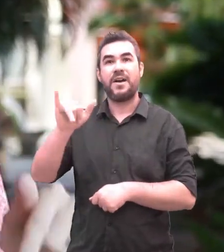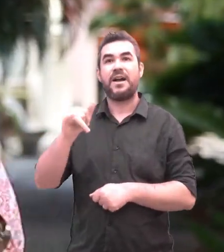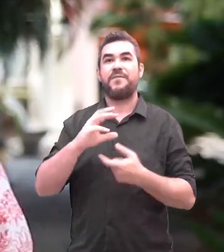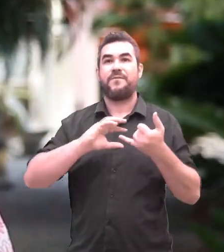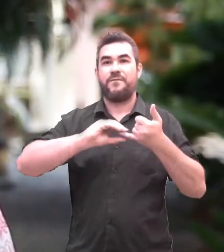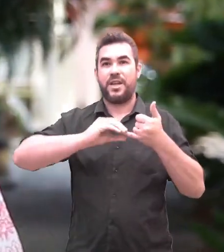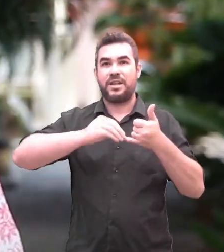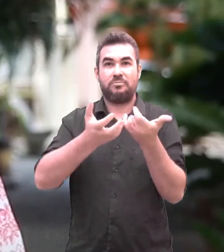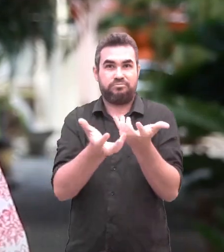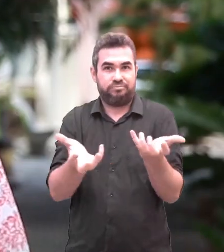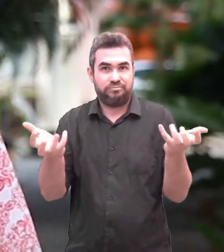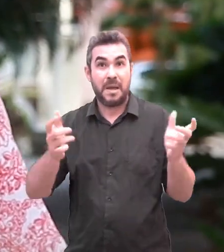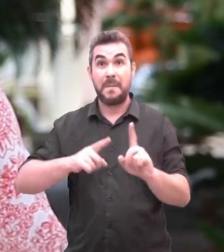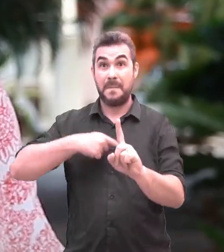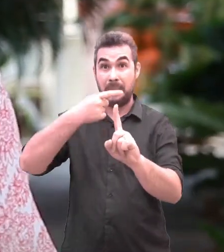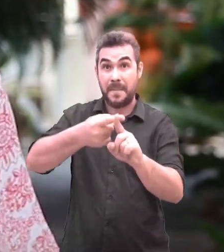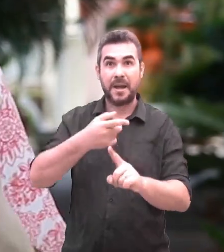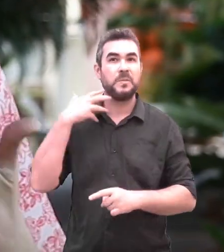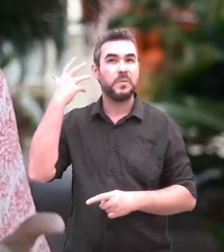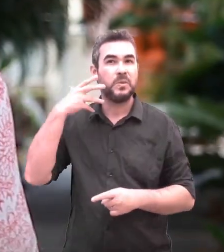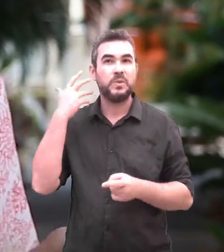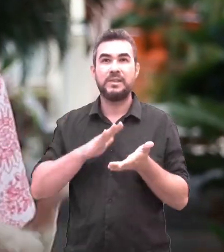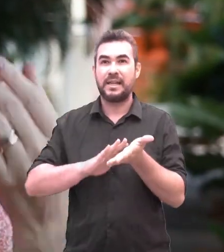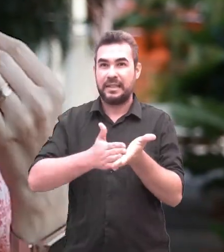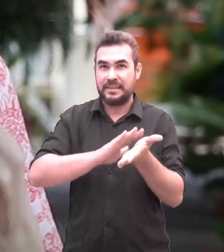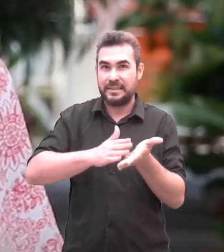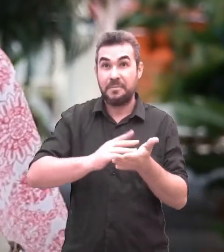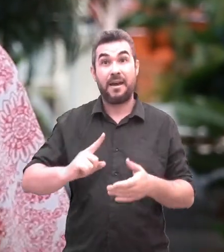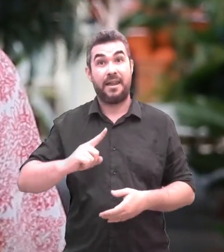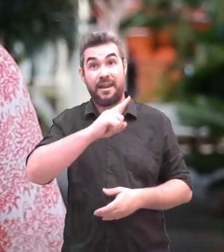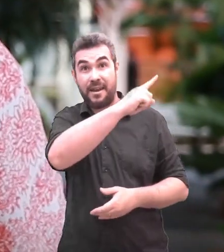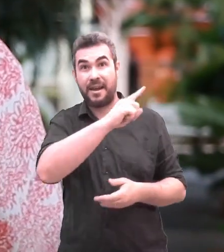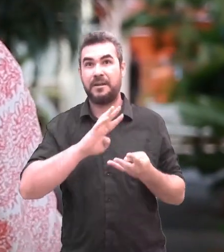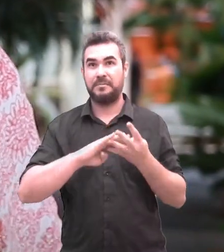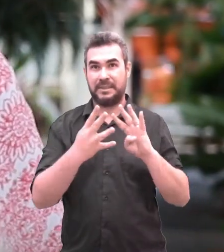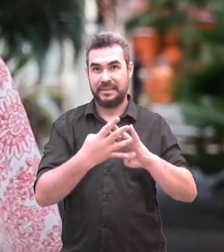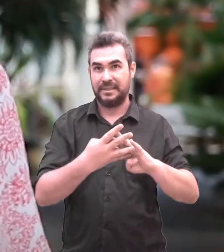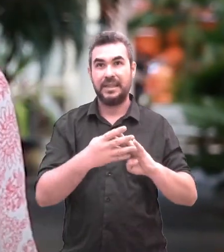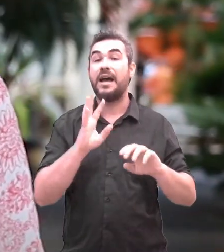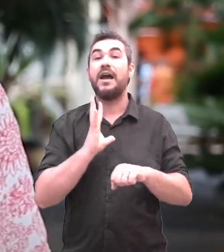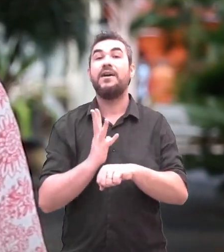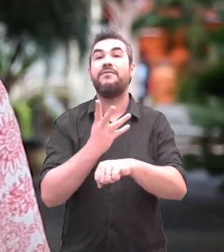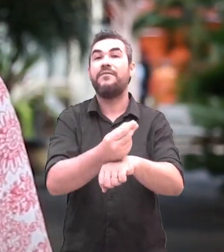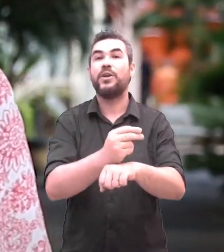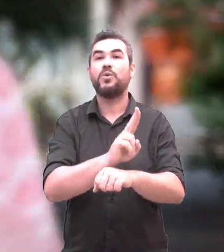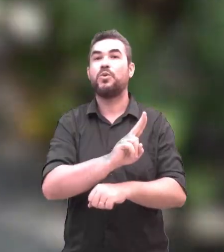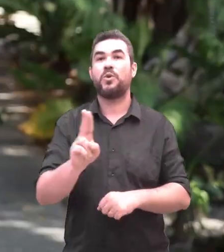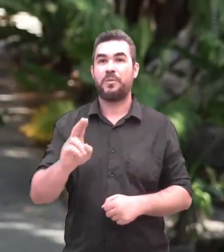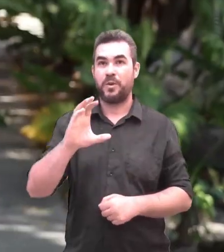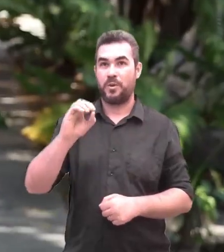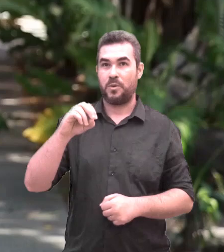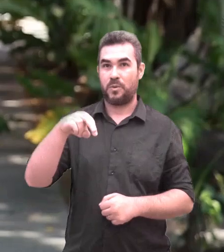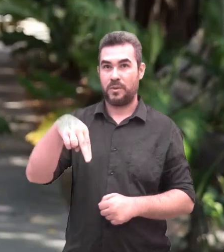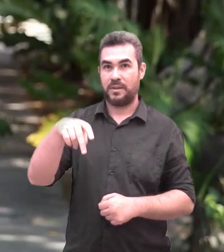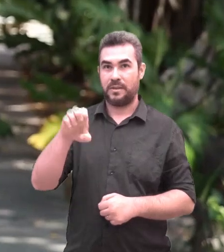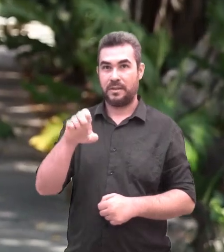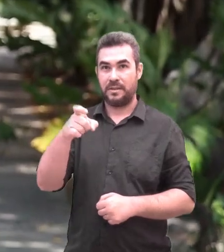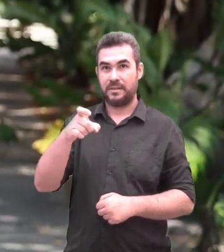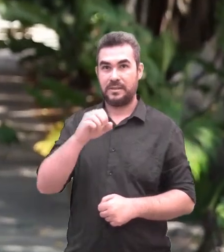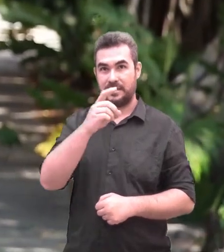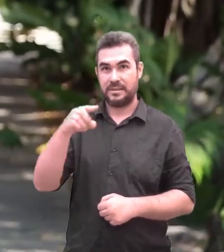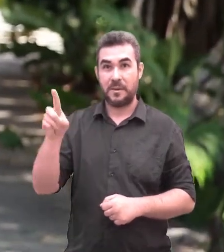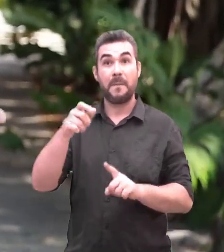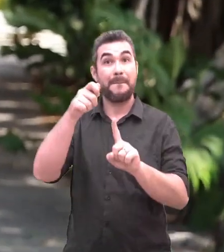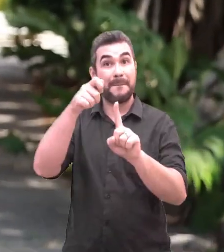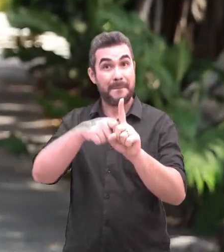capital, no dia 29, vai rolar uma feijoada com samba lá no centro de convivência no campus do PC. E esse evento tem nome,